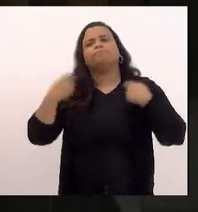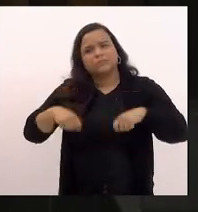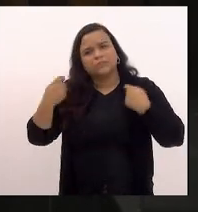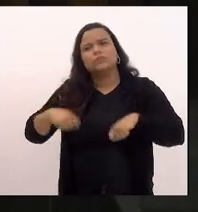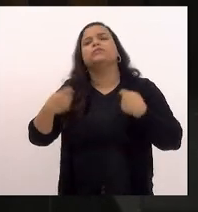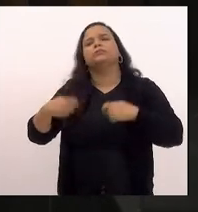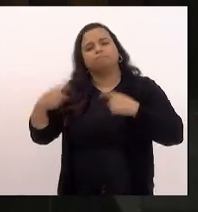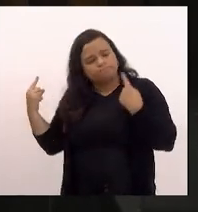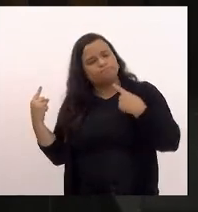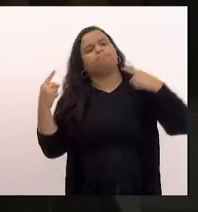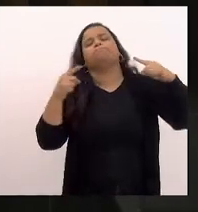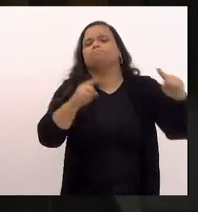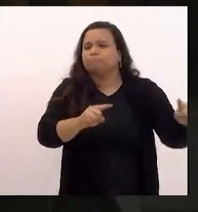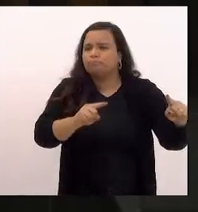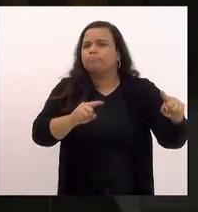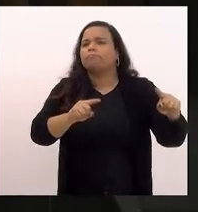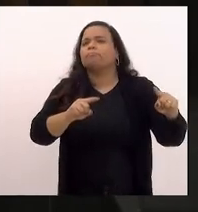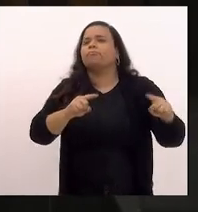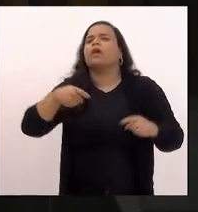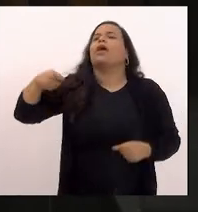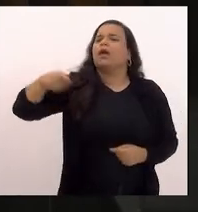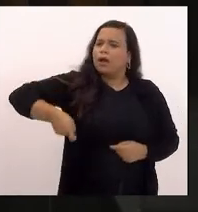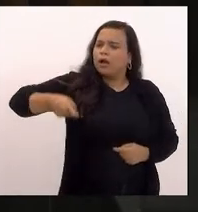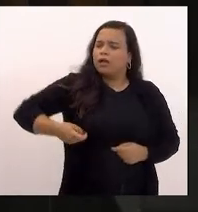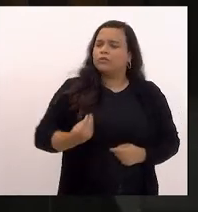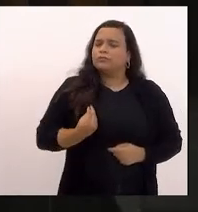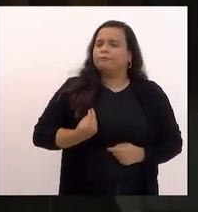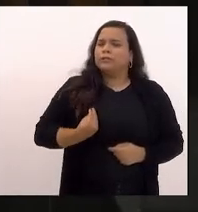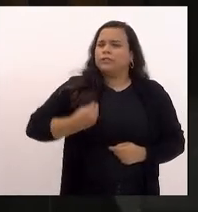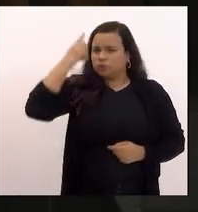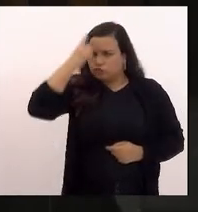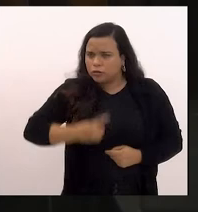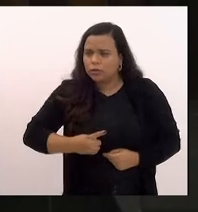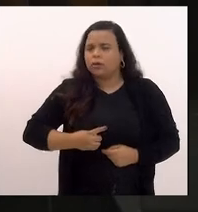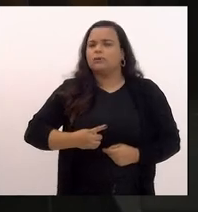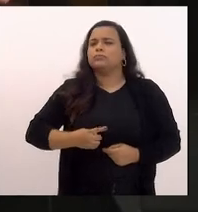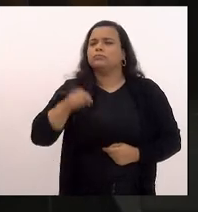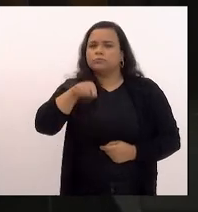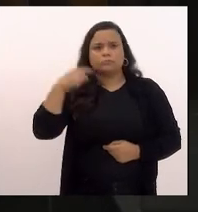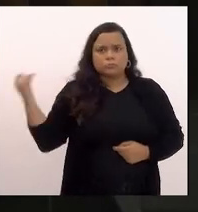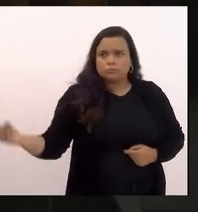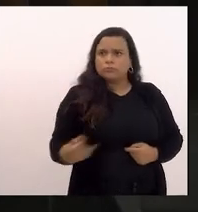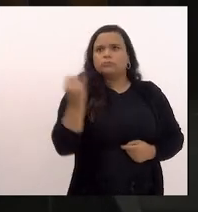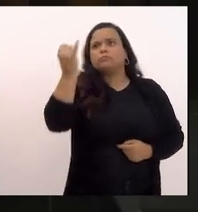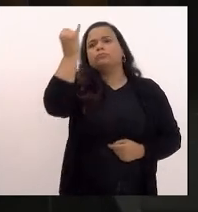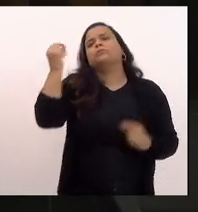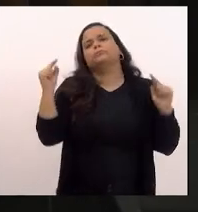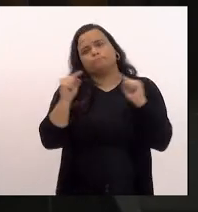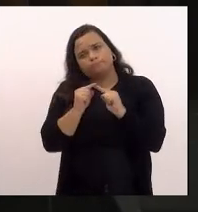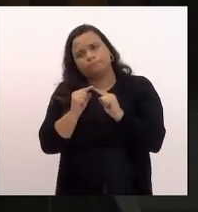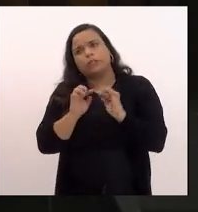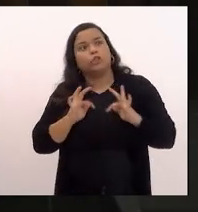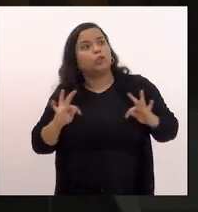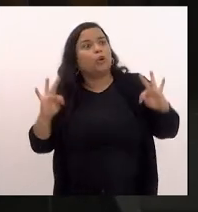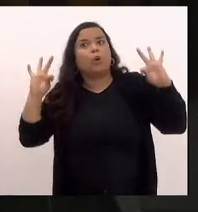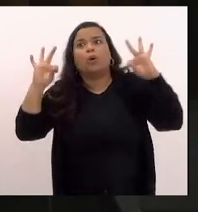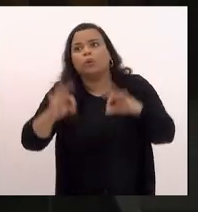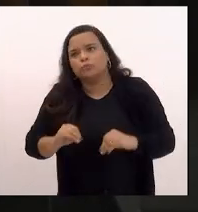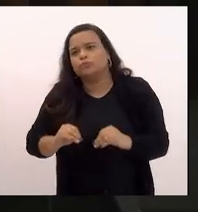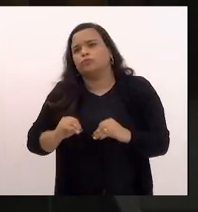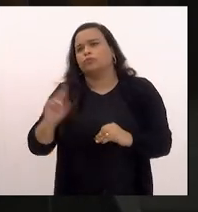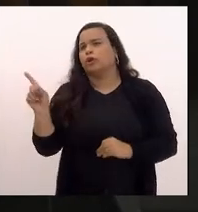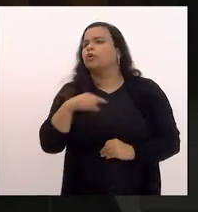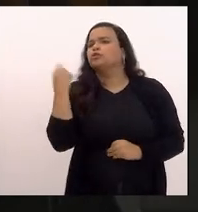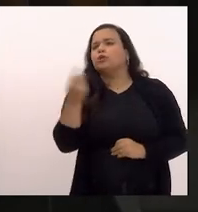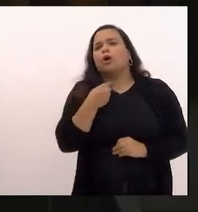barbárie nós temos que reafirmar o direito à vida como um princípio fundamental para todas e todos se a gente